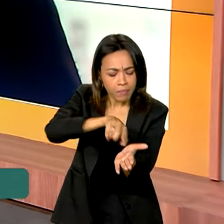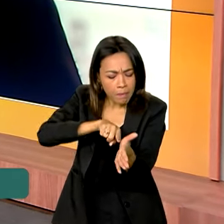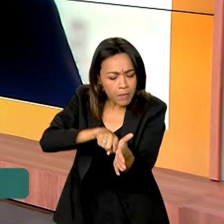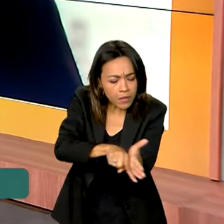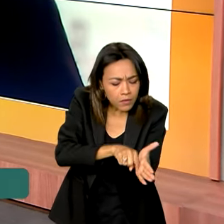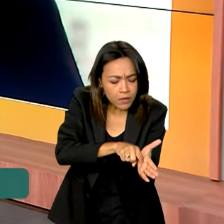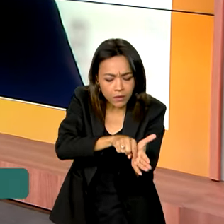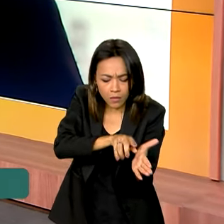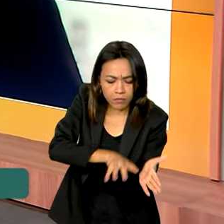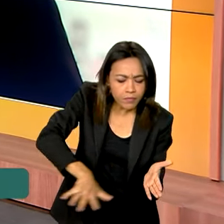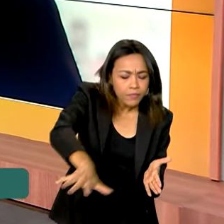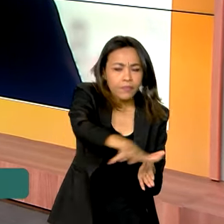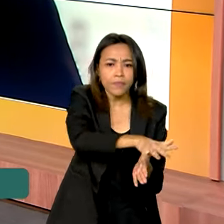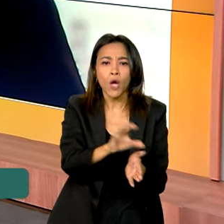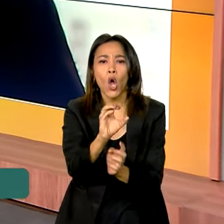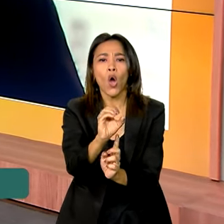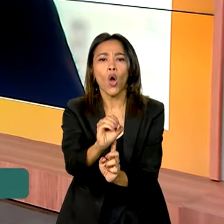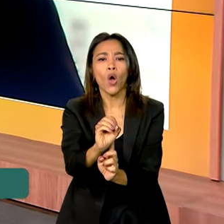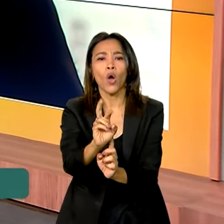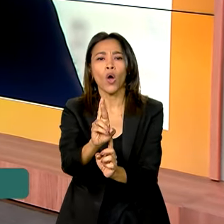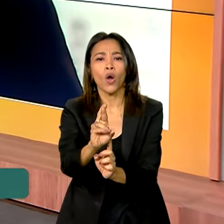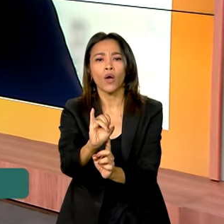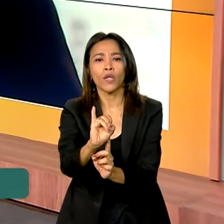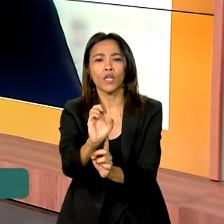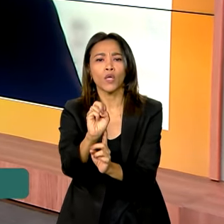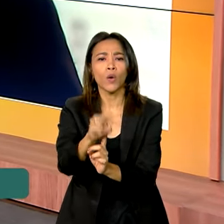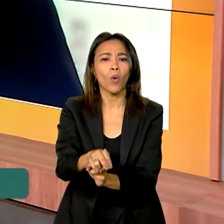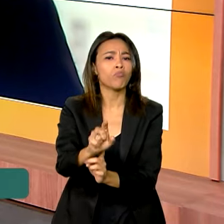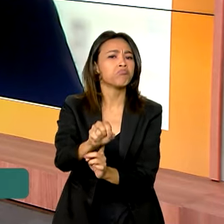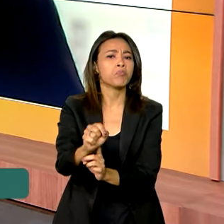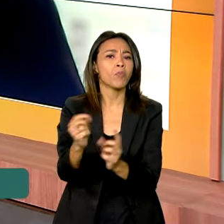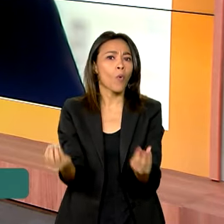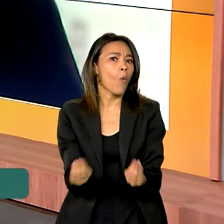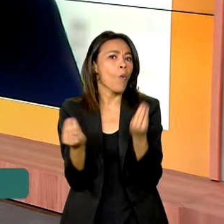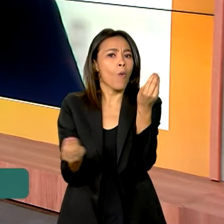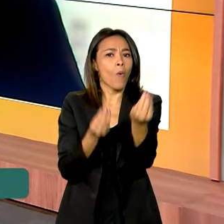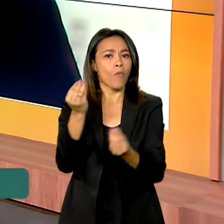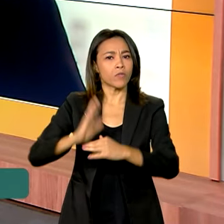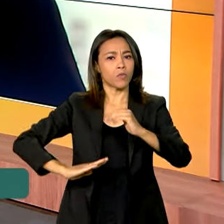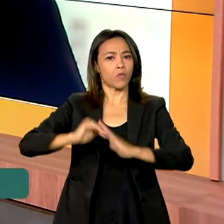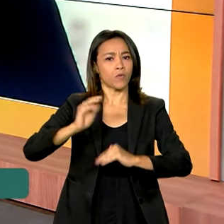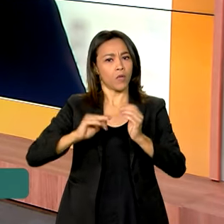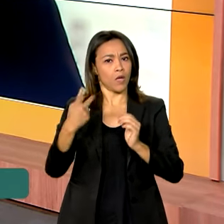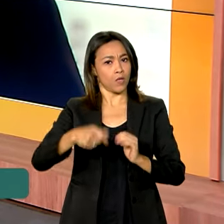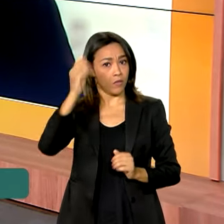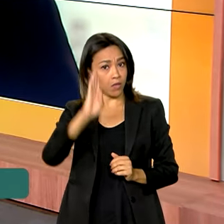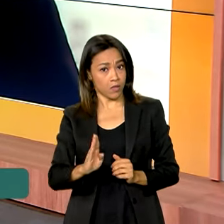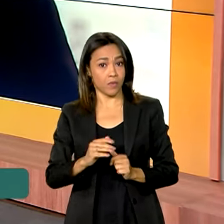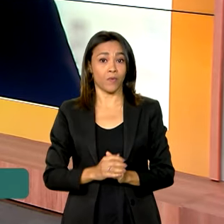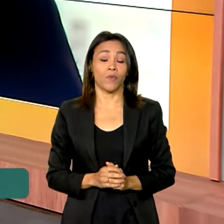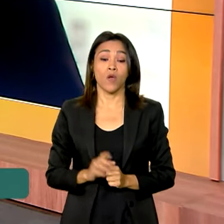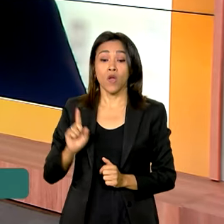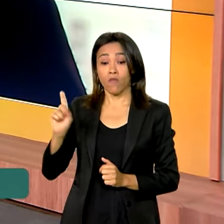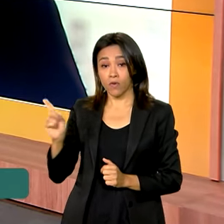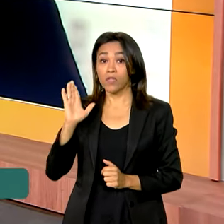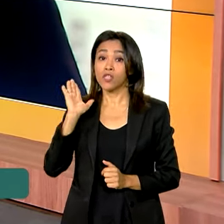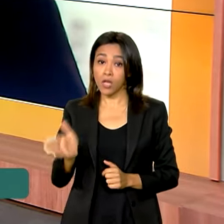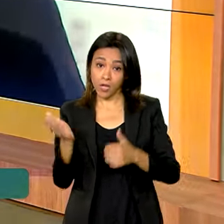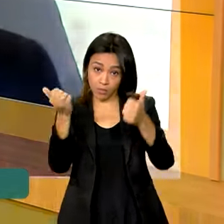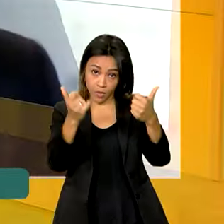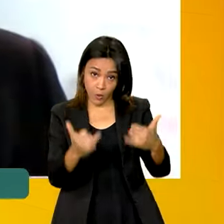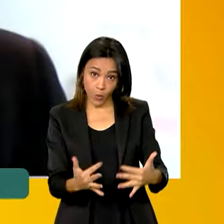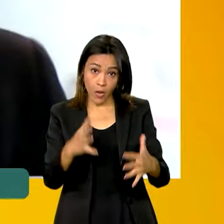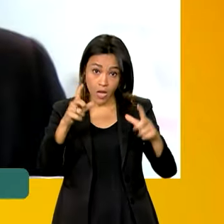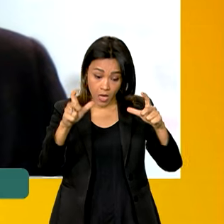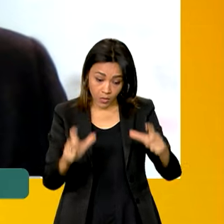O que ele vai possibilitar aos cientistas brasileiros? Bom, Vanessa, como você mesma disse, o Orion